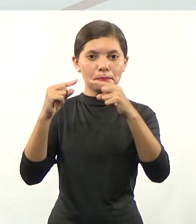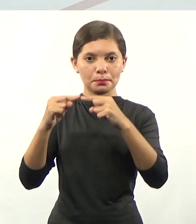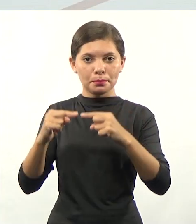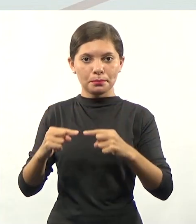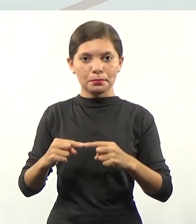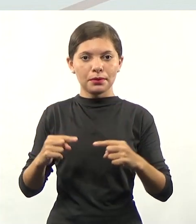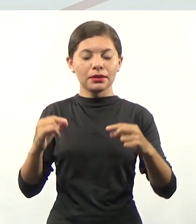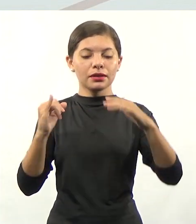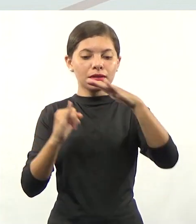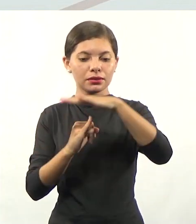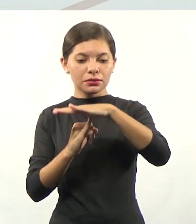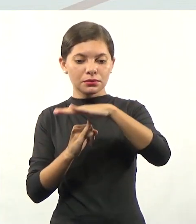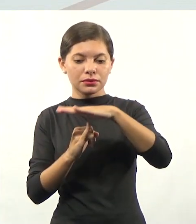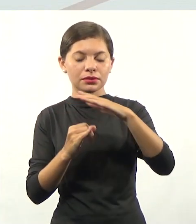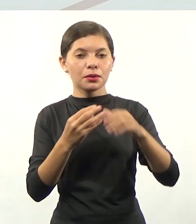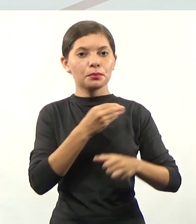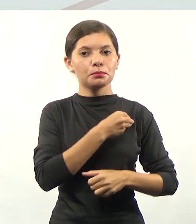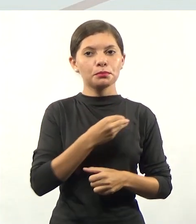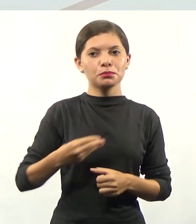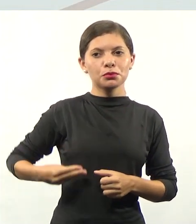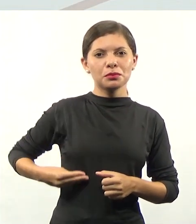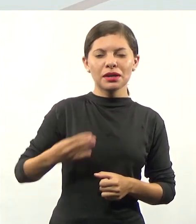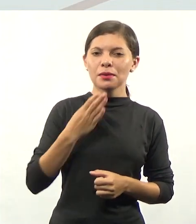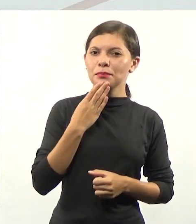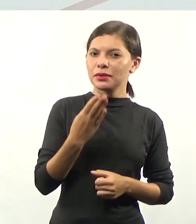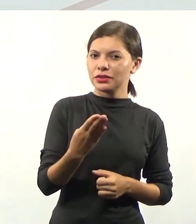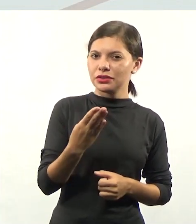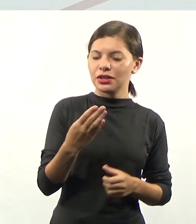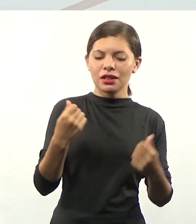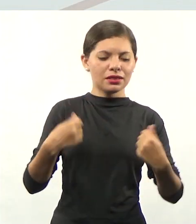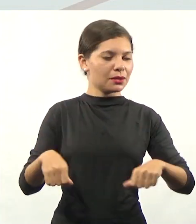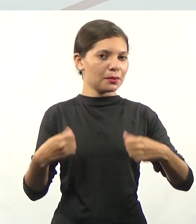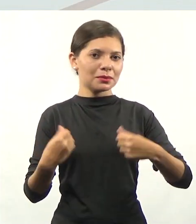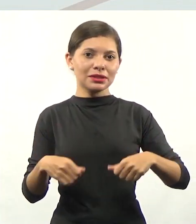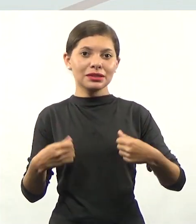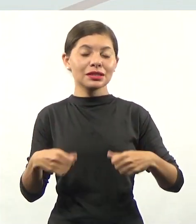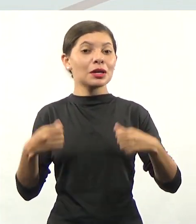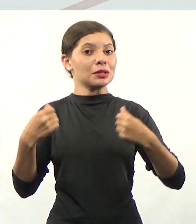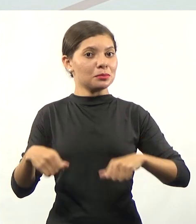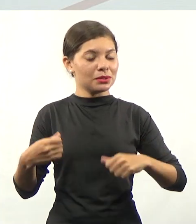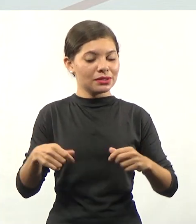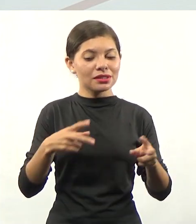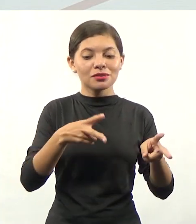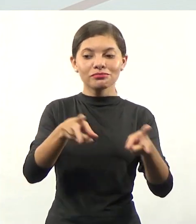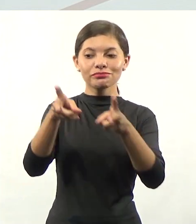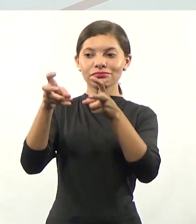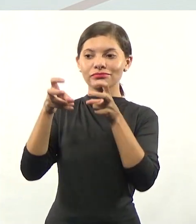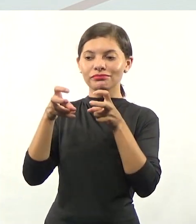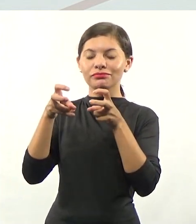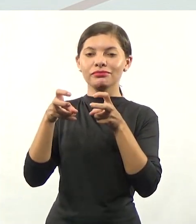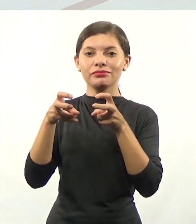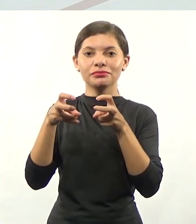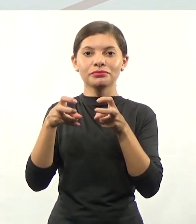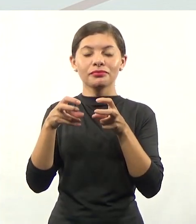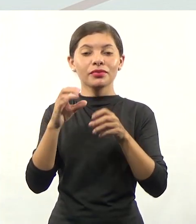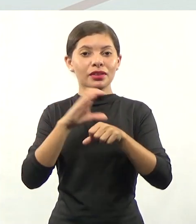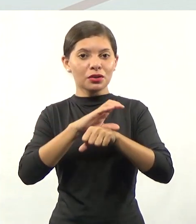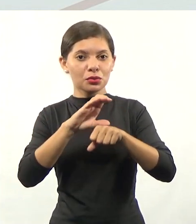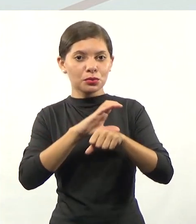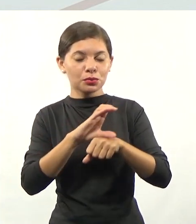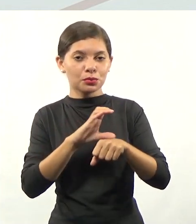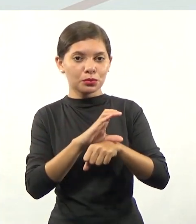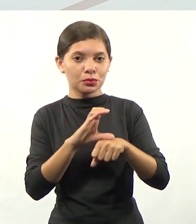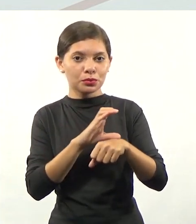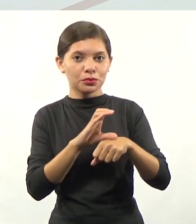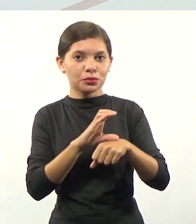Elas não têm que pedir autorização de funcionamento, mas elas precisam do reconhecimento para que o curso seja,